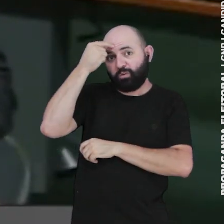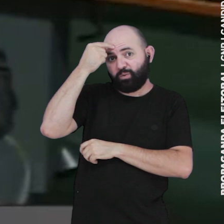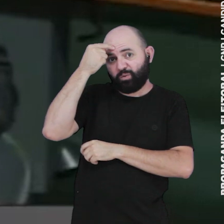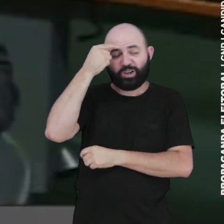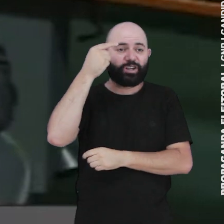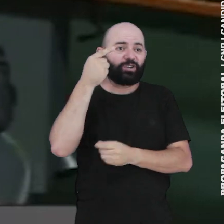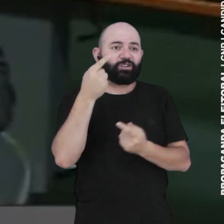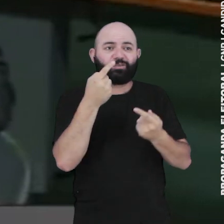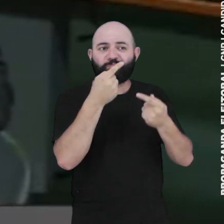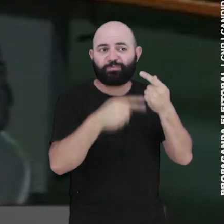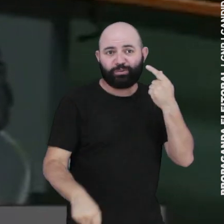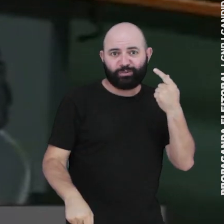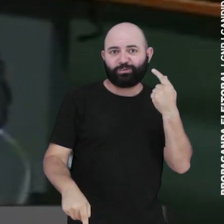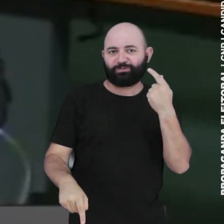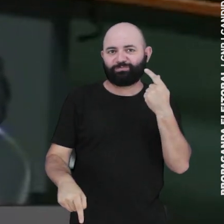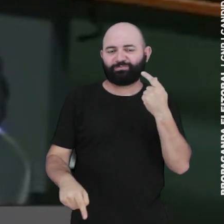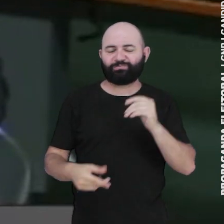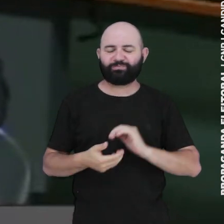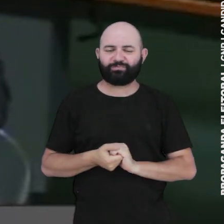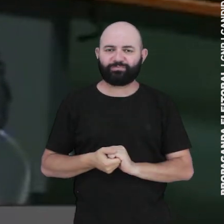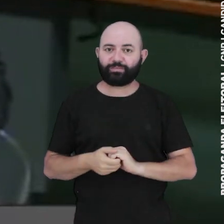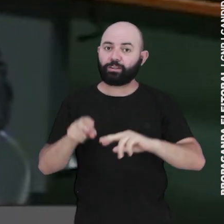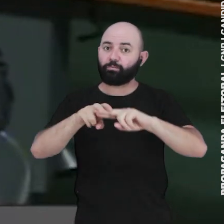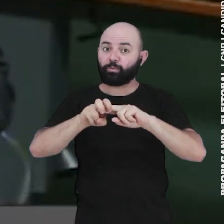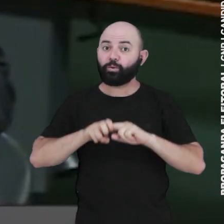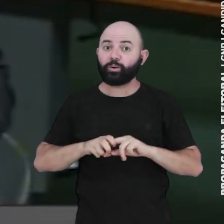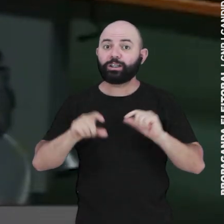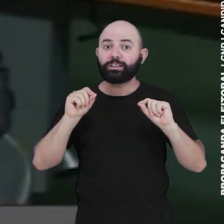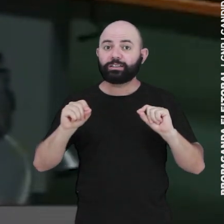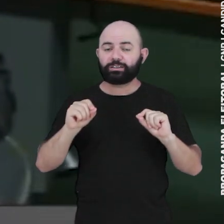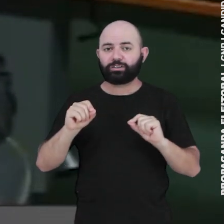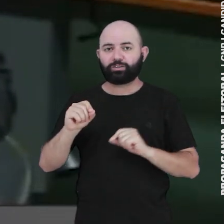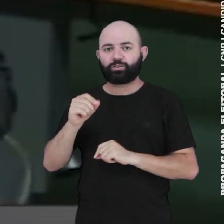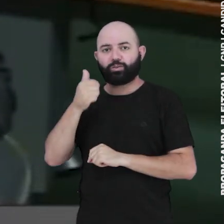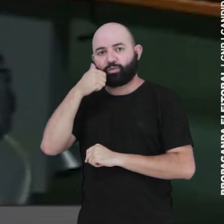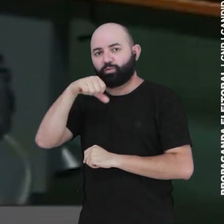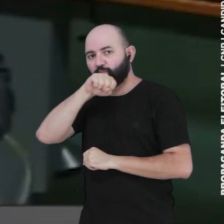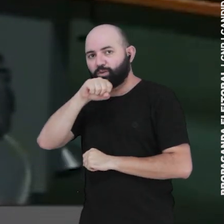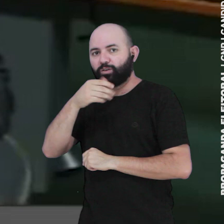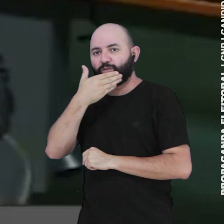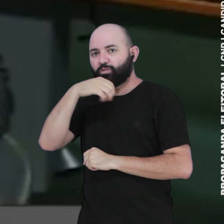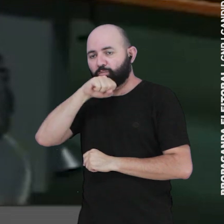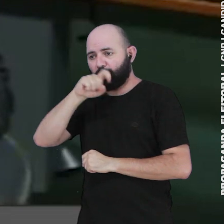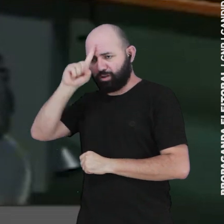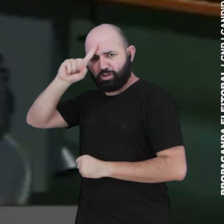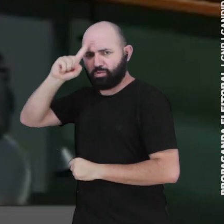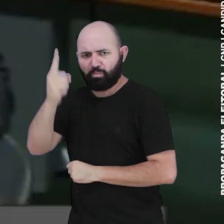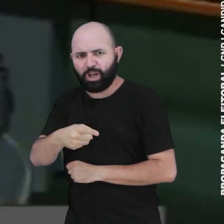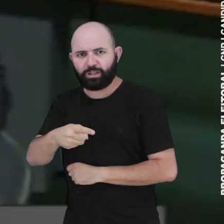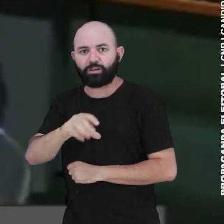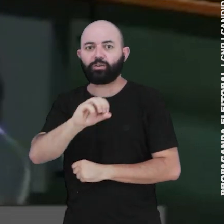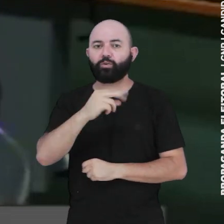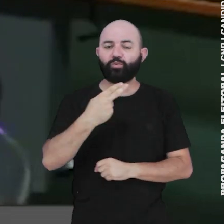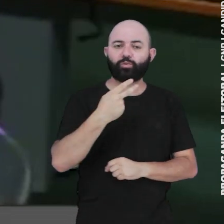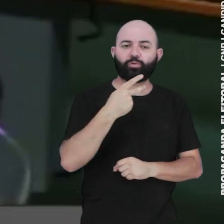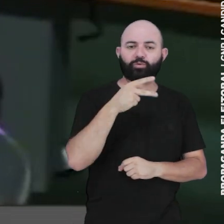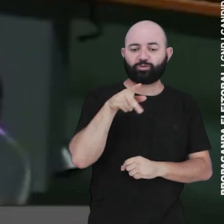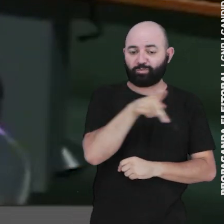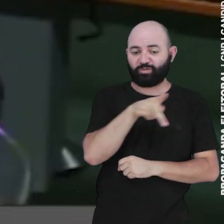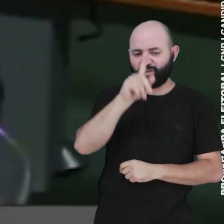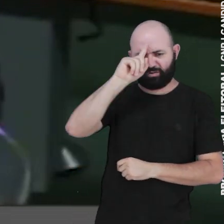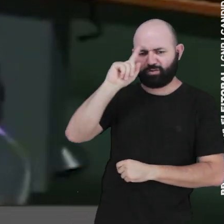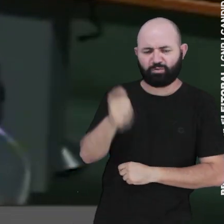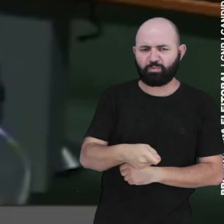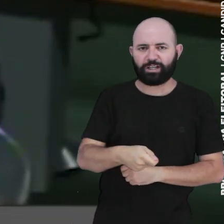morais que se contradizem mutuamente. Por isso, ou mandam os pais, ou mandam os